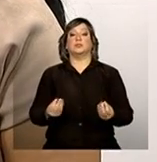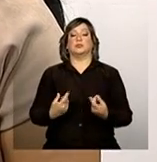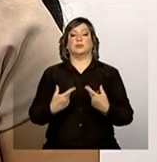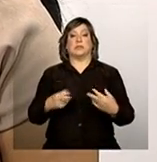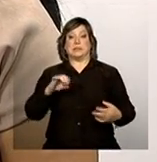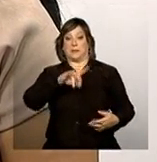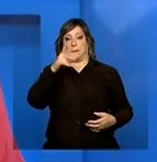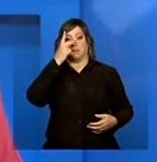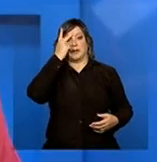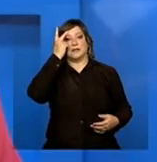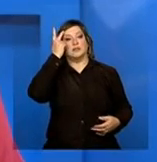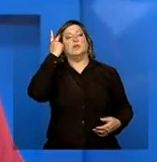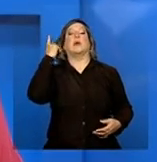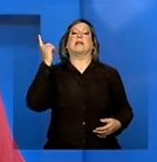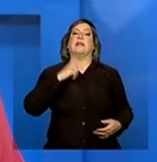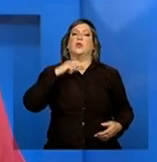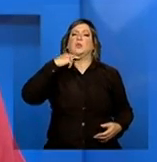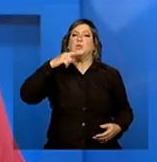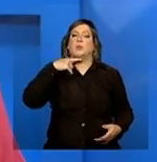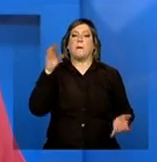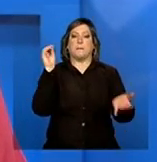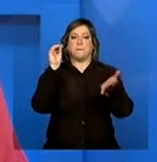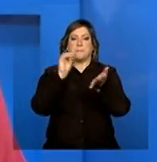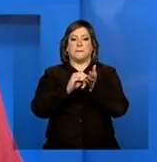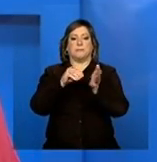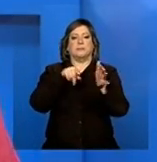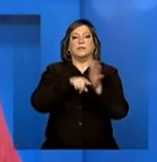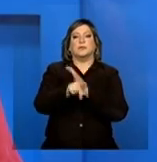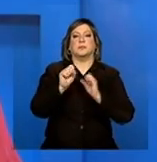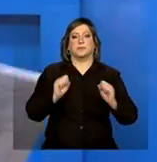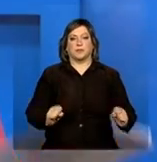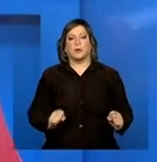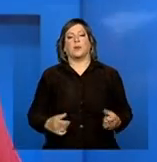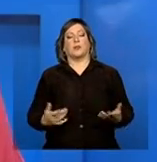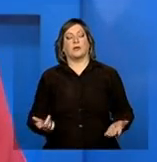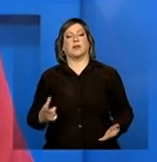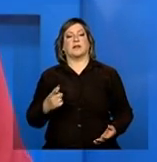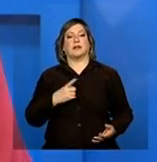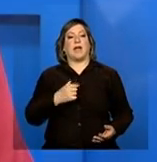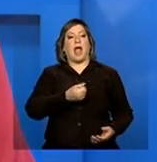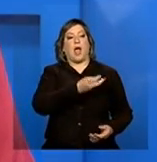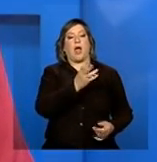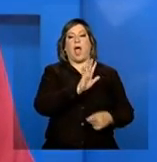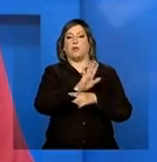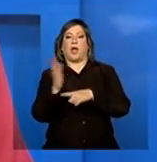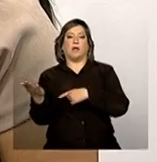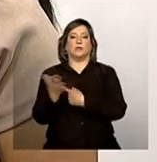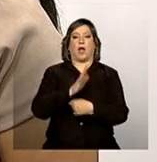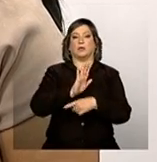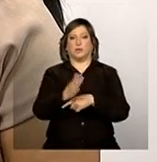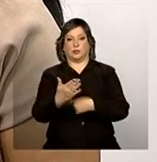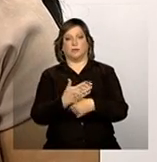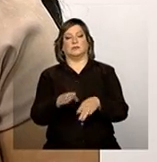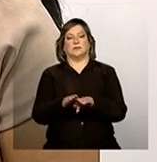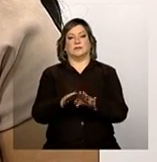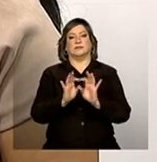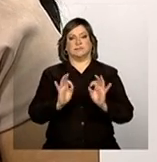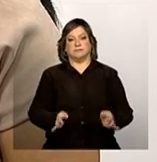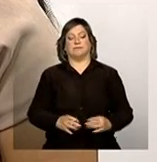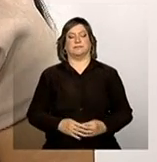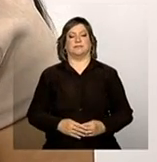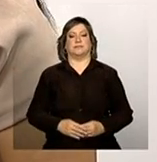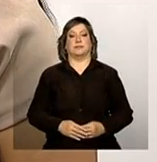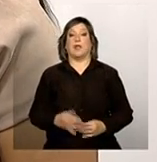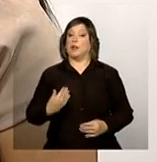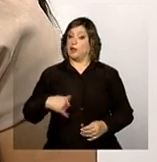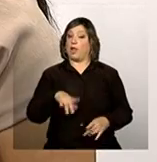pessoa tem dúvida, ela entra naquele fórum e coloca a sua dúvida. Claro. E, de repente, uma pessoa pode estar ajudando a outra. Exatamente. E